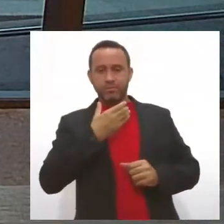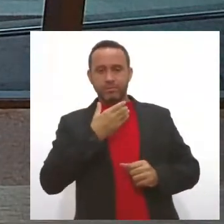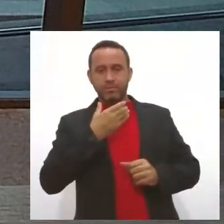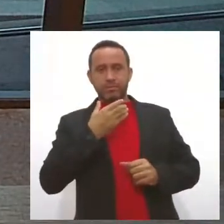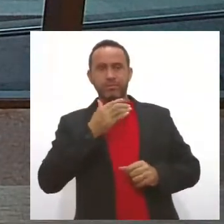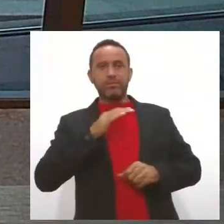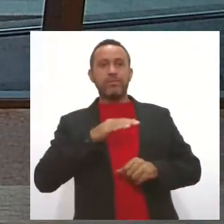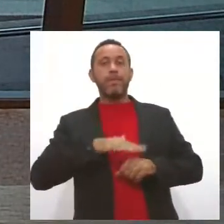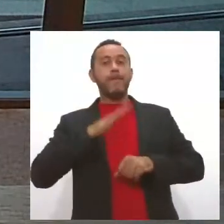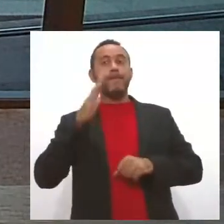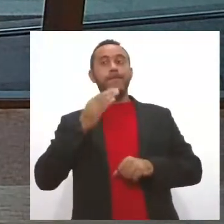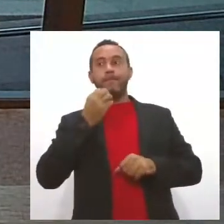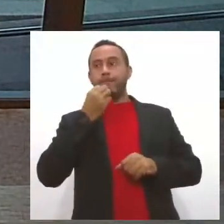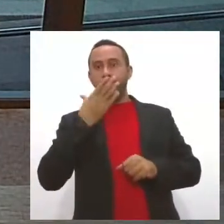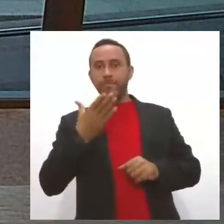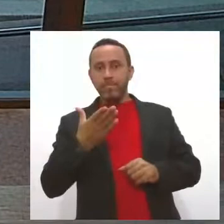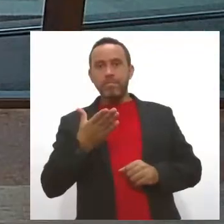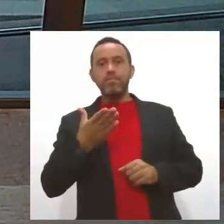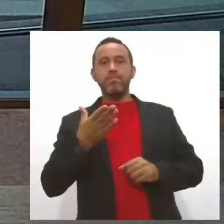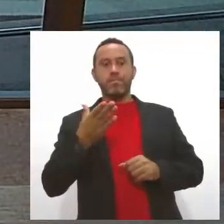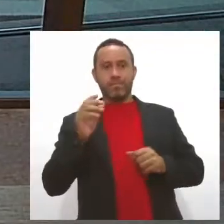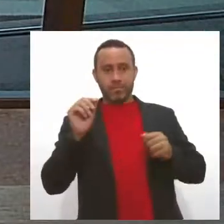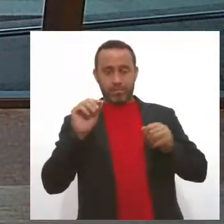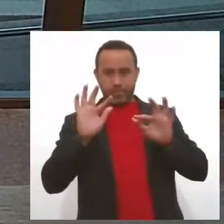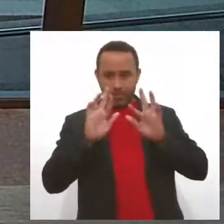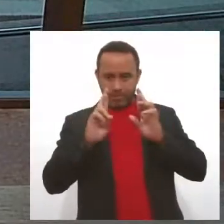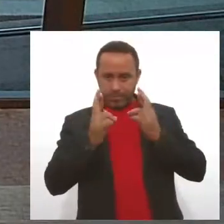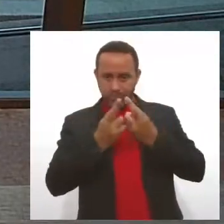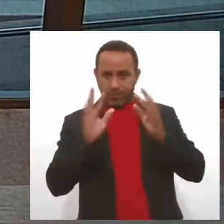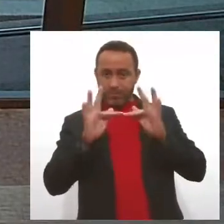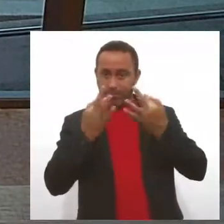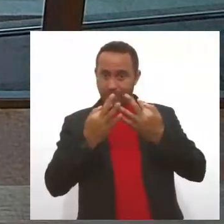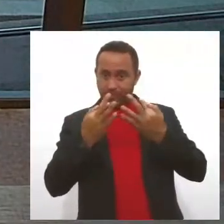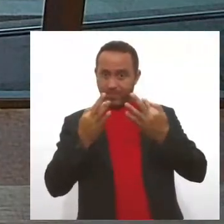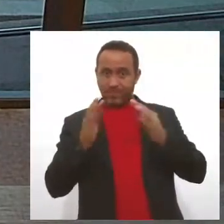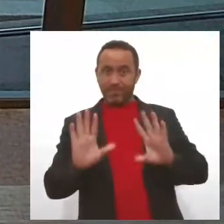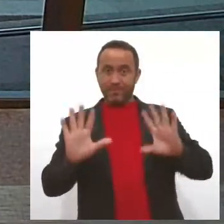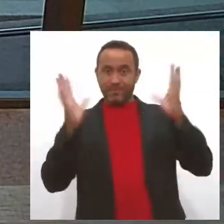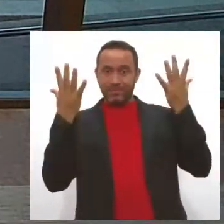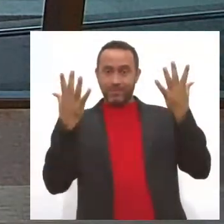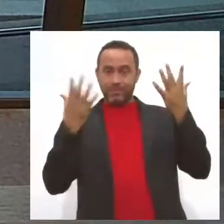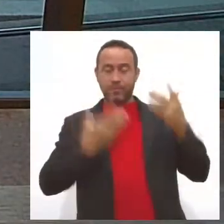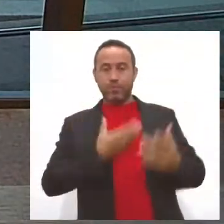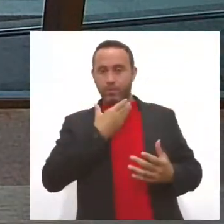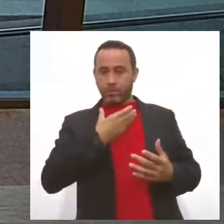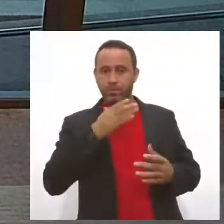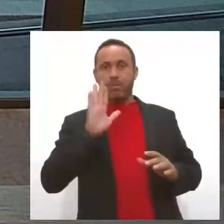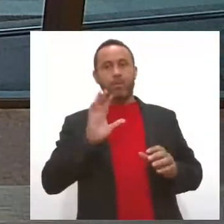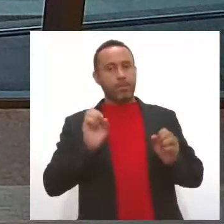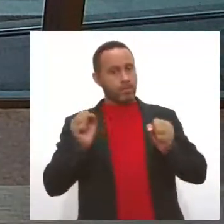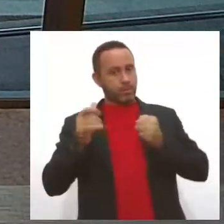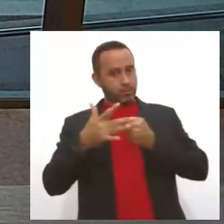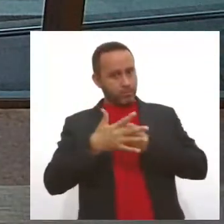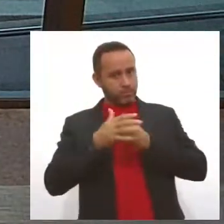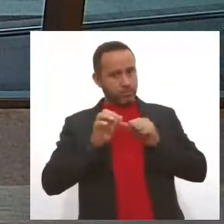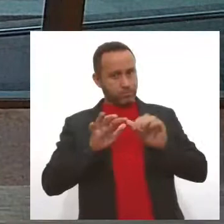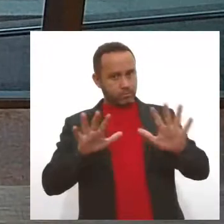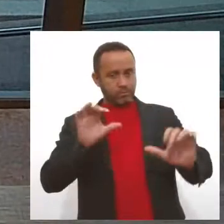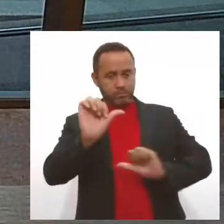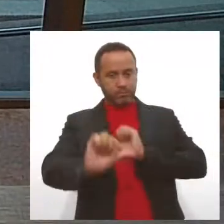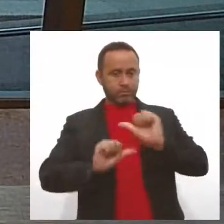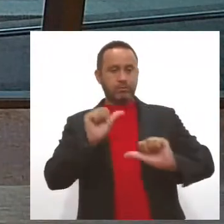boa oportunidade para reunir a família e comemorar o Natal. Porém, em tempos de pandemia, deve haver mudanças